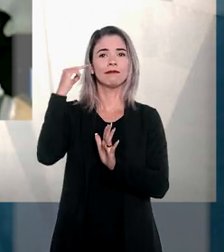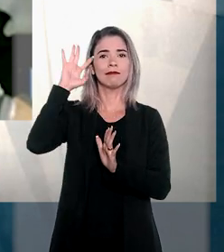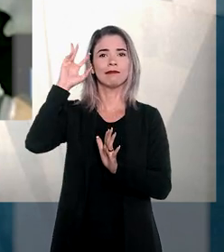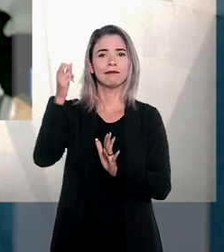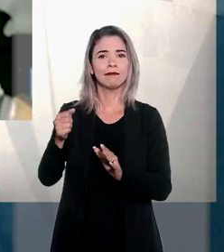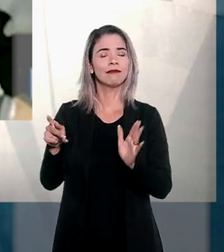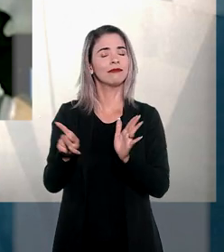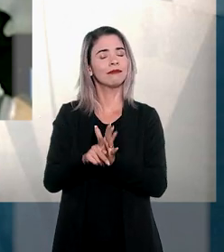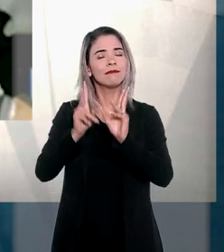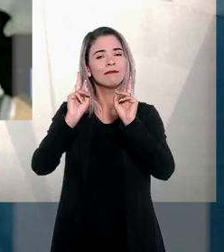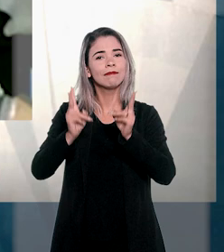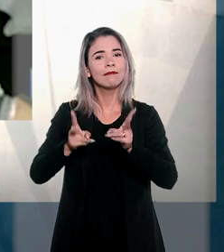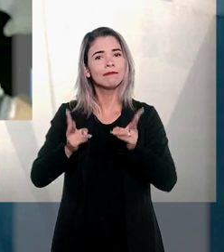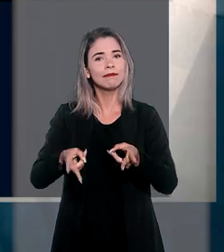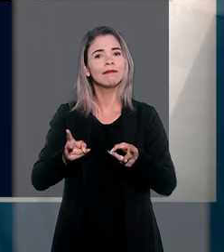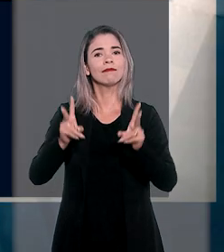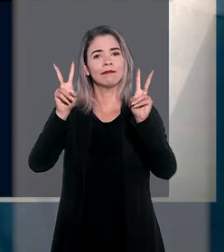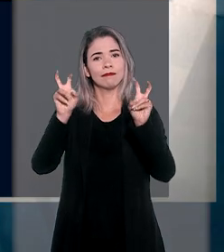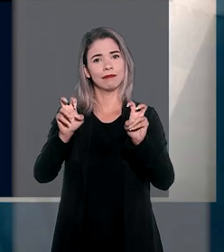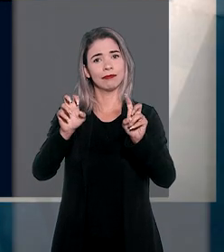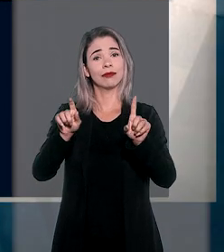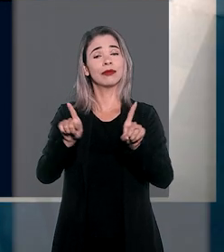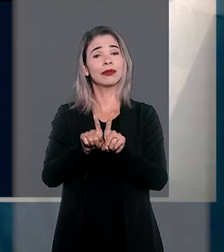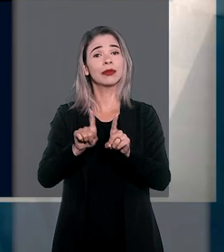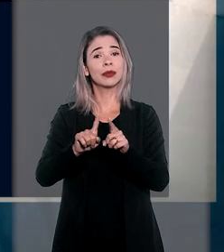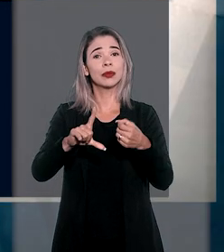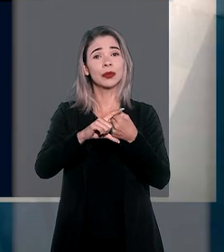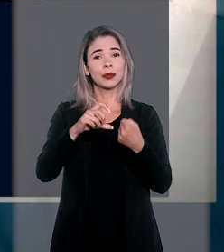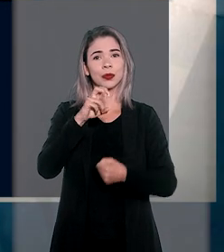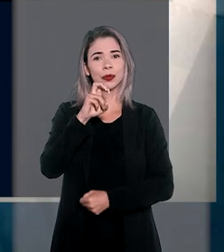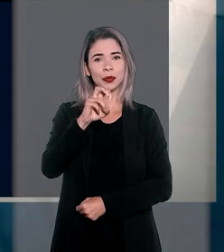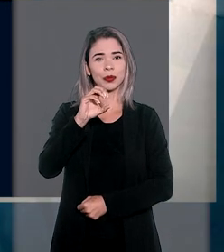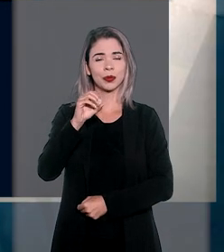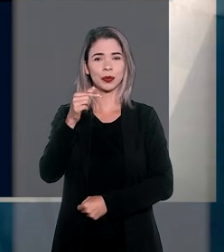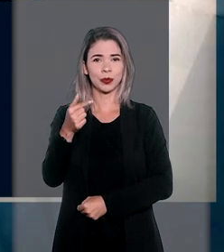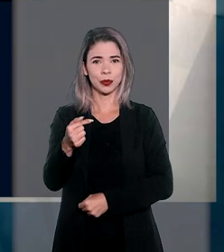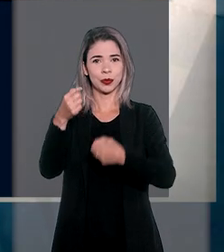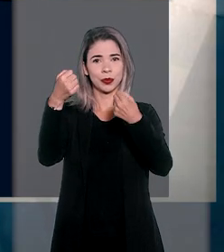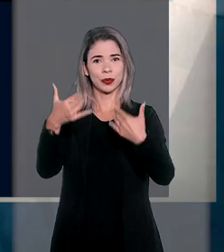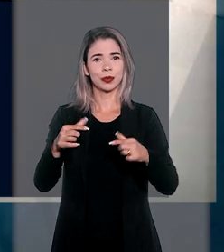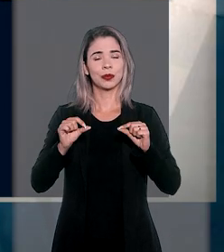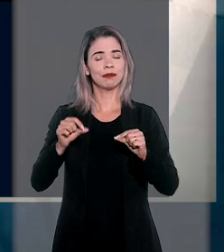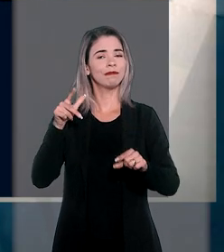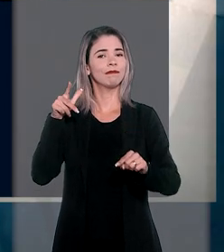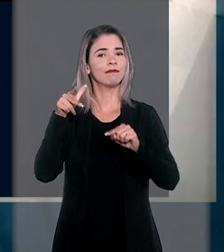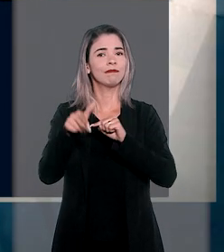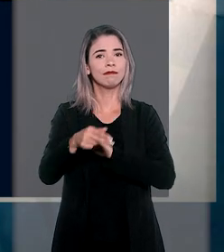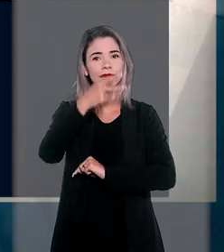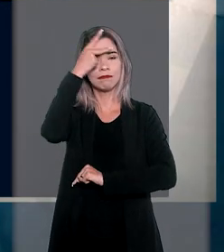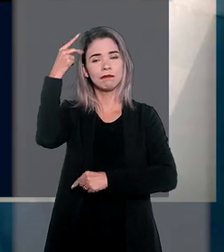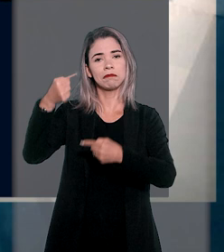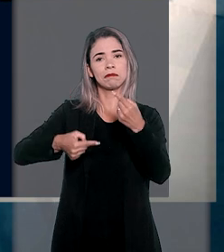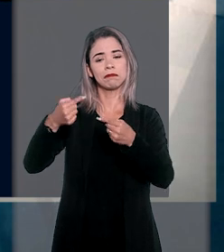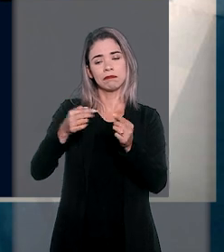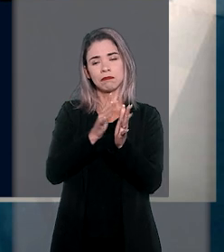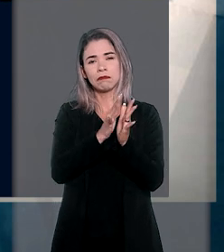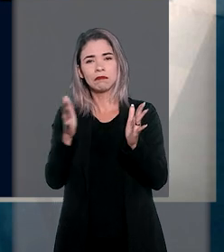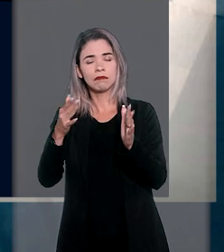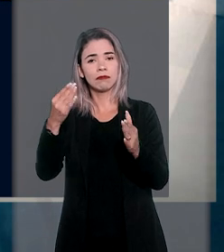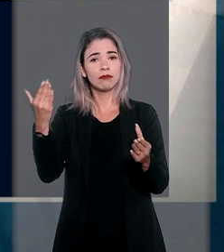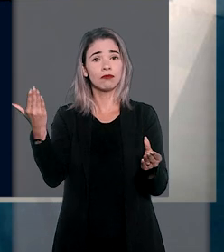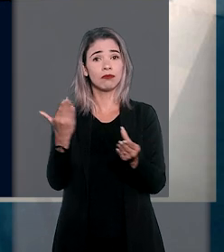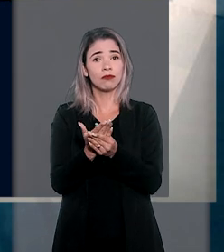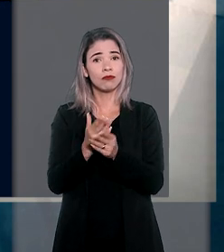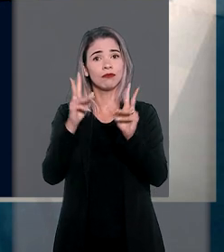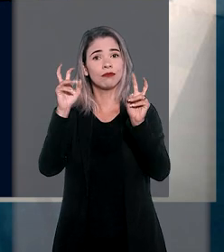relativas à mesma lide. Bem como o artigo 507 diz que é vedado a parte discutir no curso do